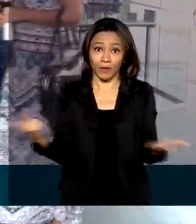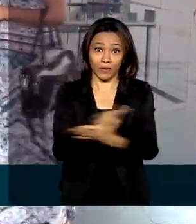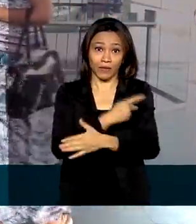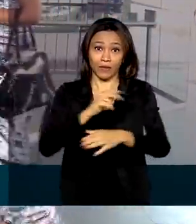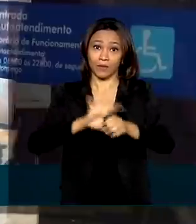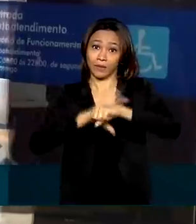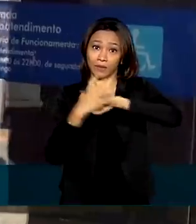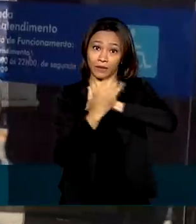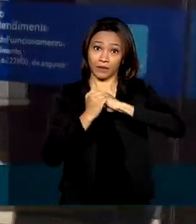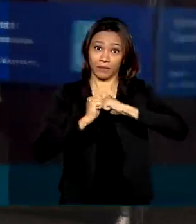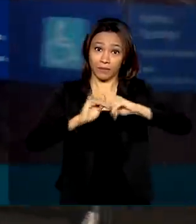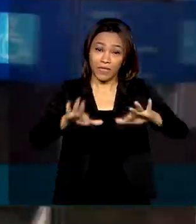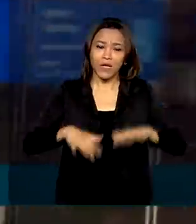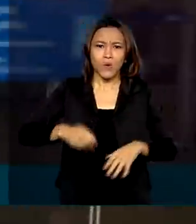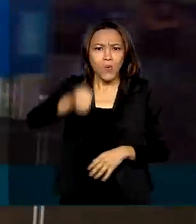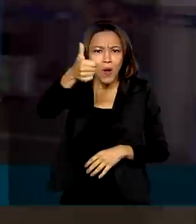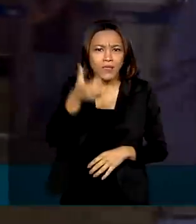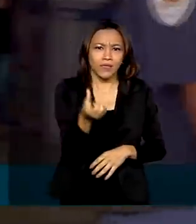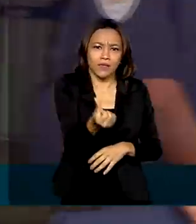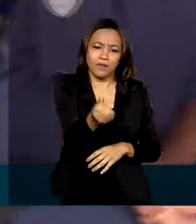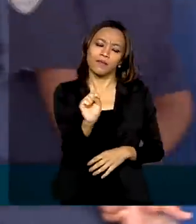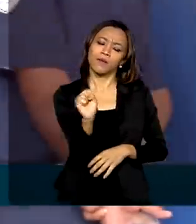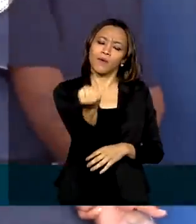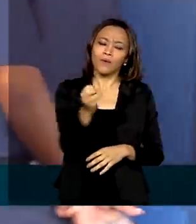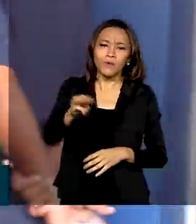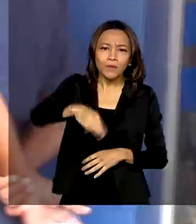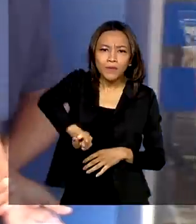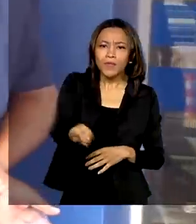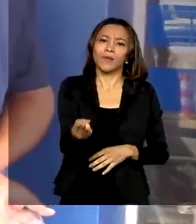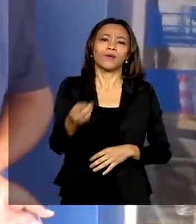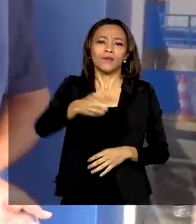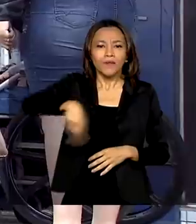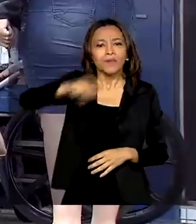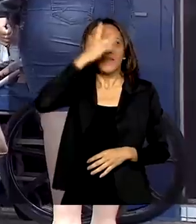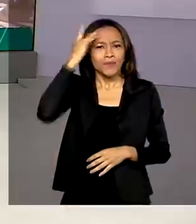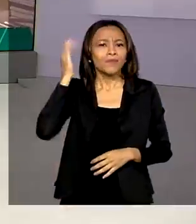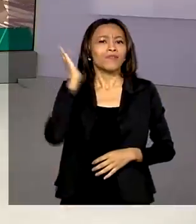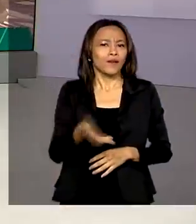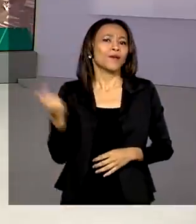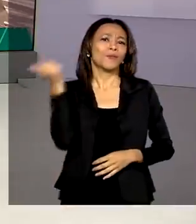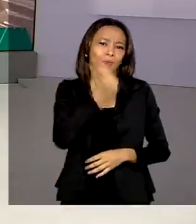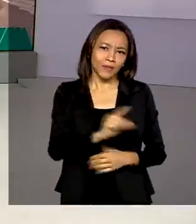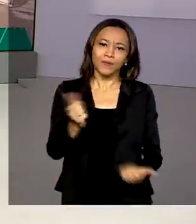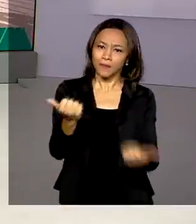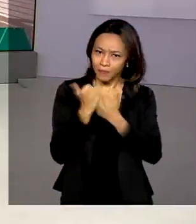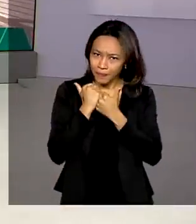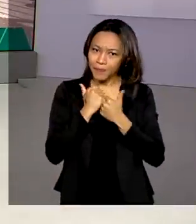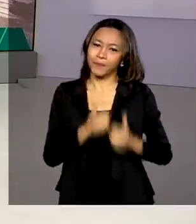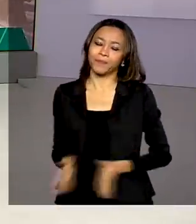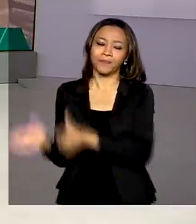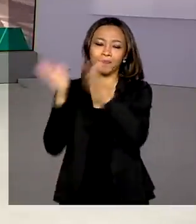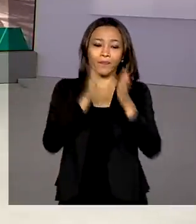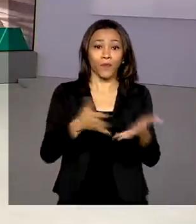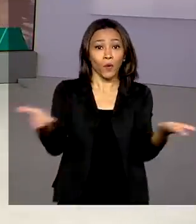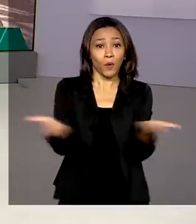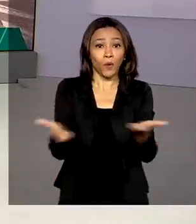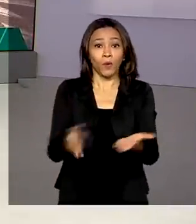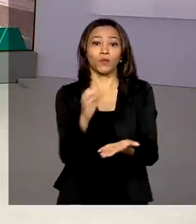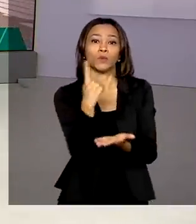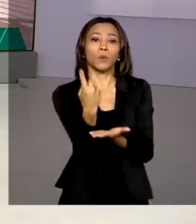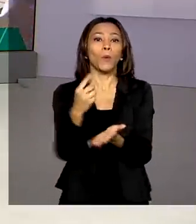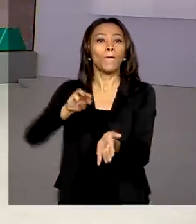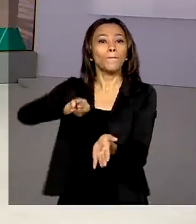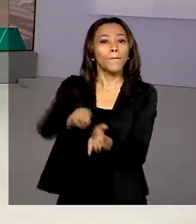68 milhões de brasileiros já foram beneficiados. E hoje, 1 milhão e 600